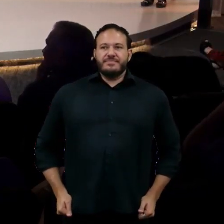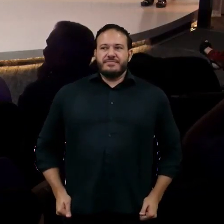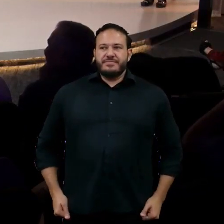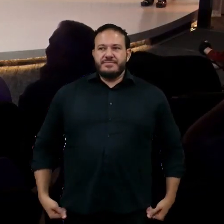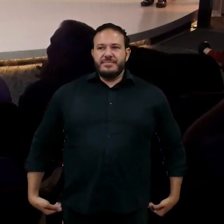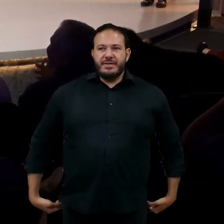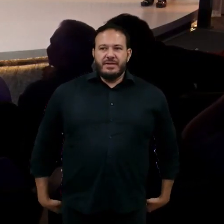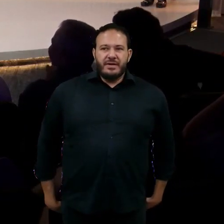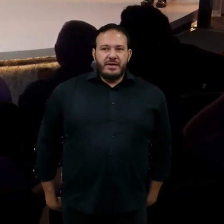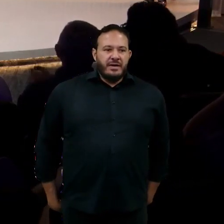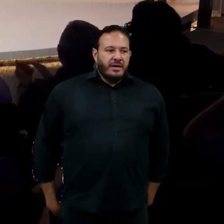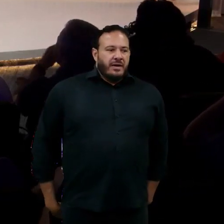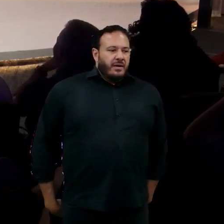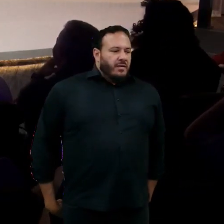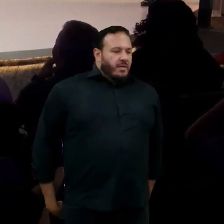Com a sua mão? Ah,